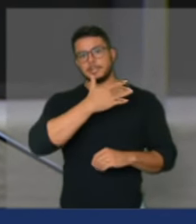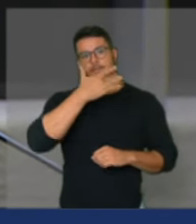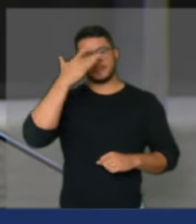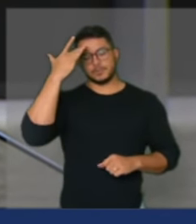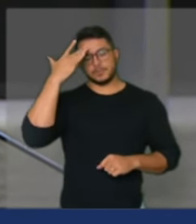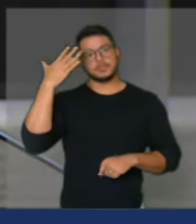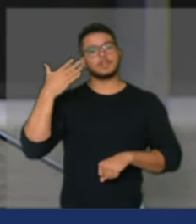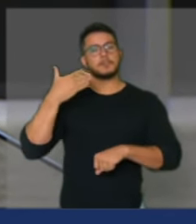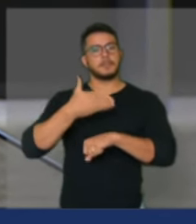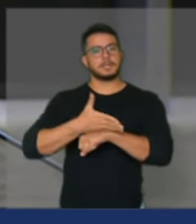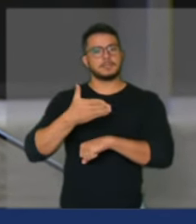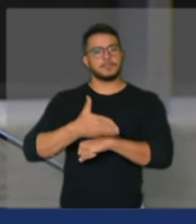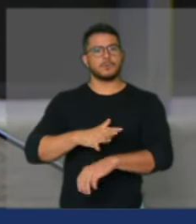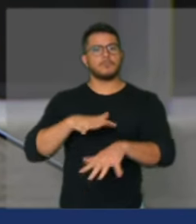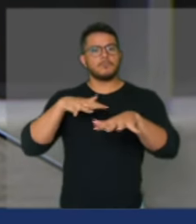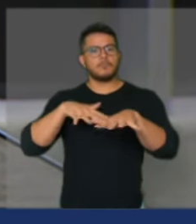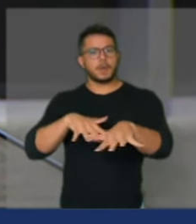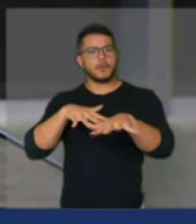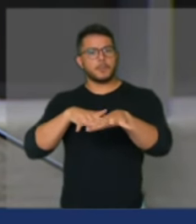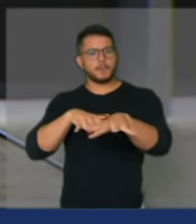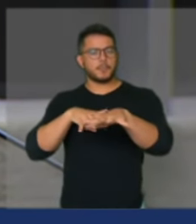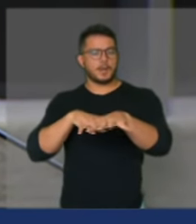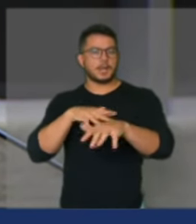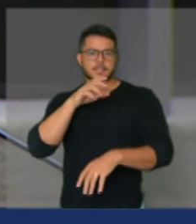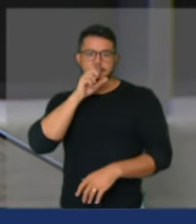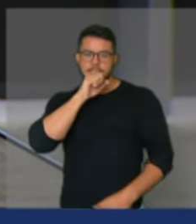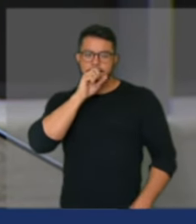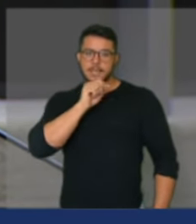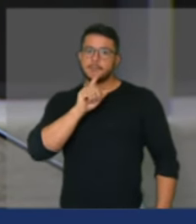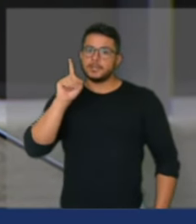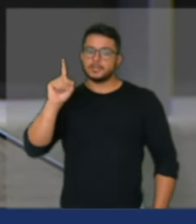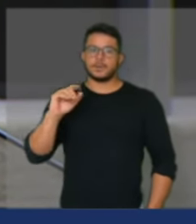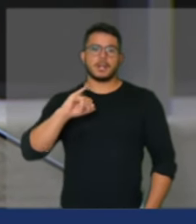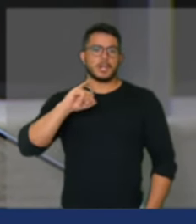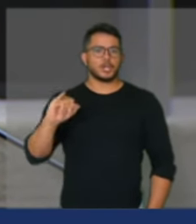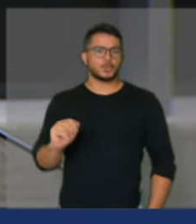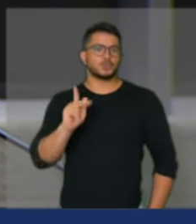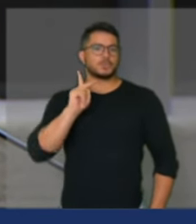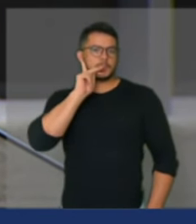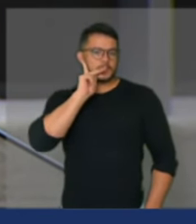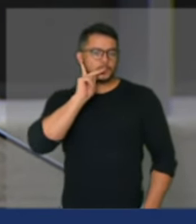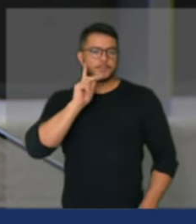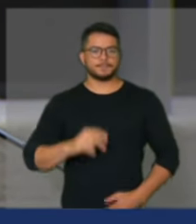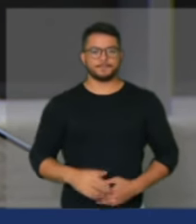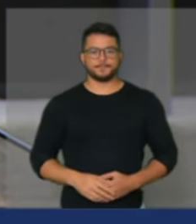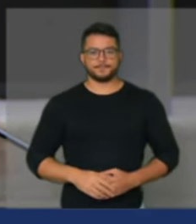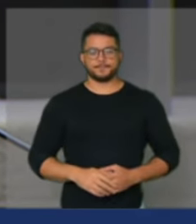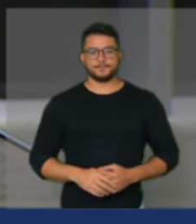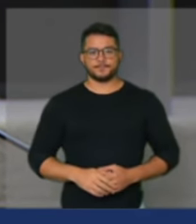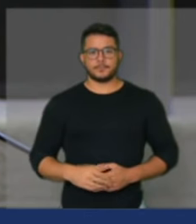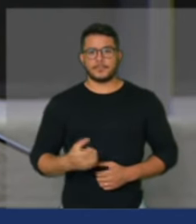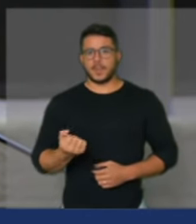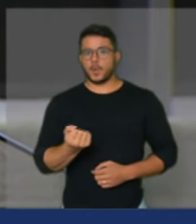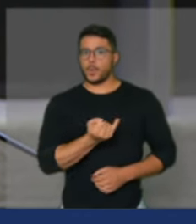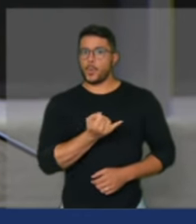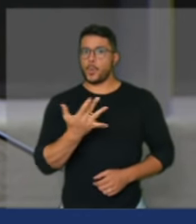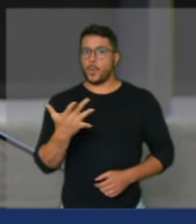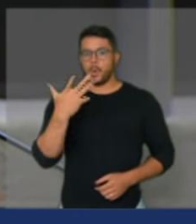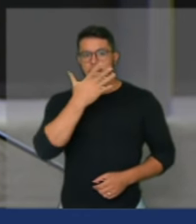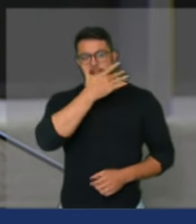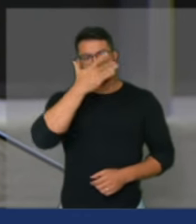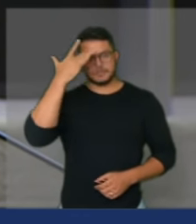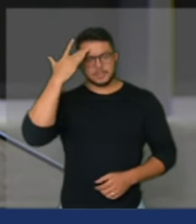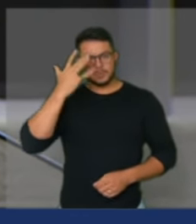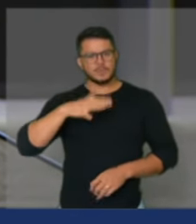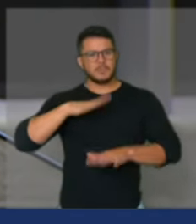sábado passado em João Pessoa na Paraíba milhares de pessoas foram às